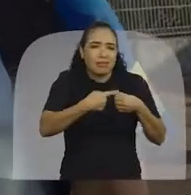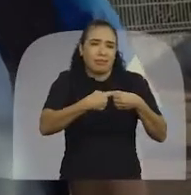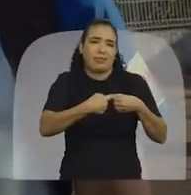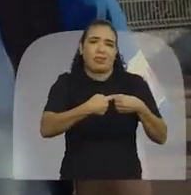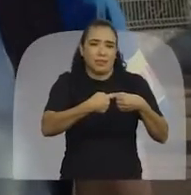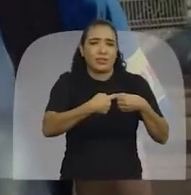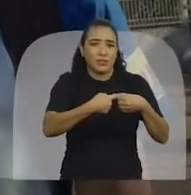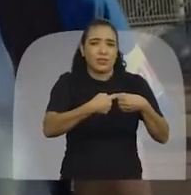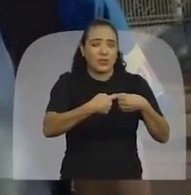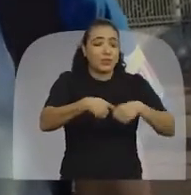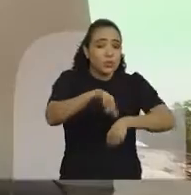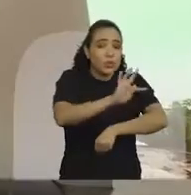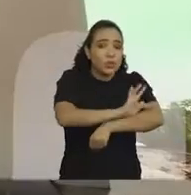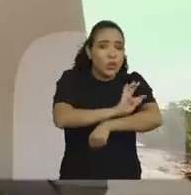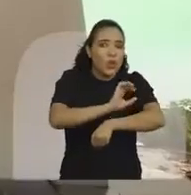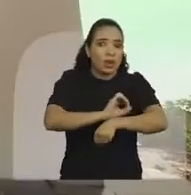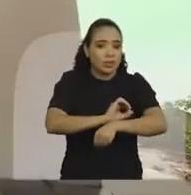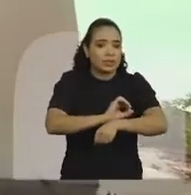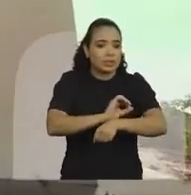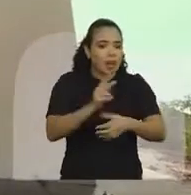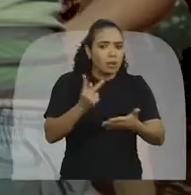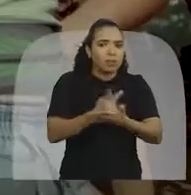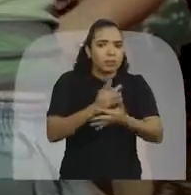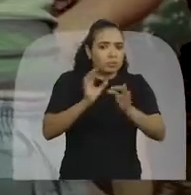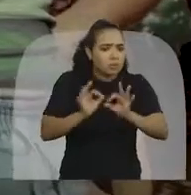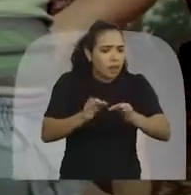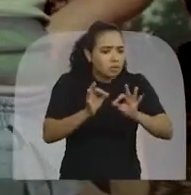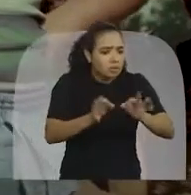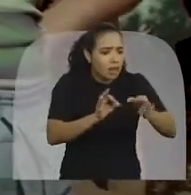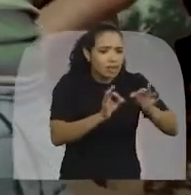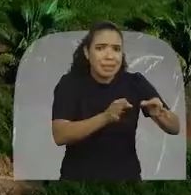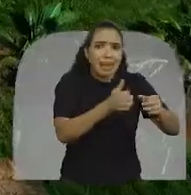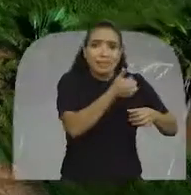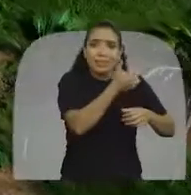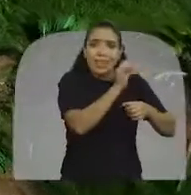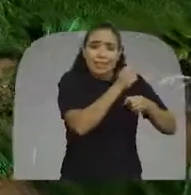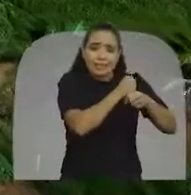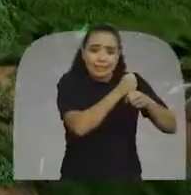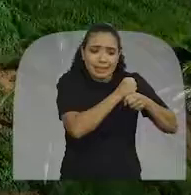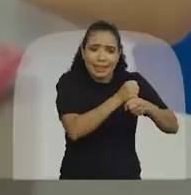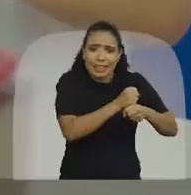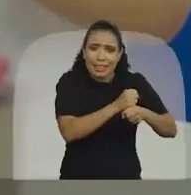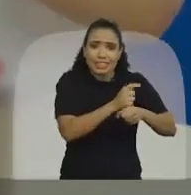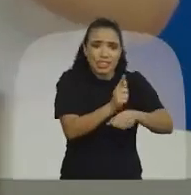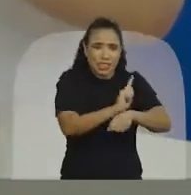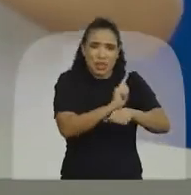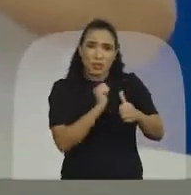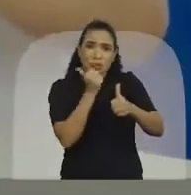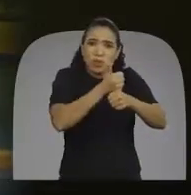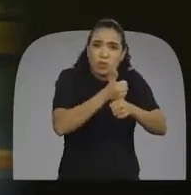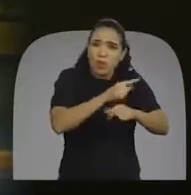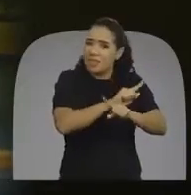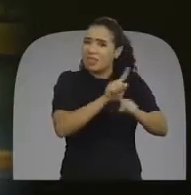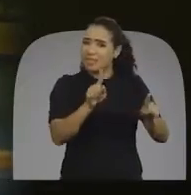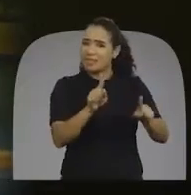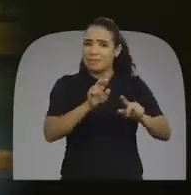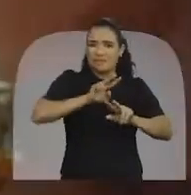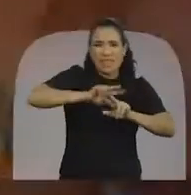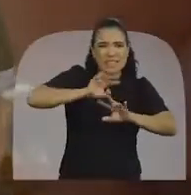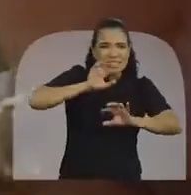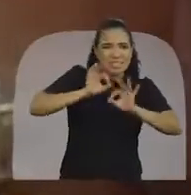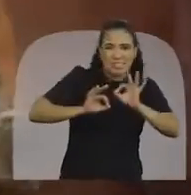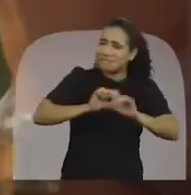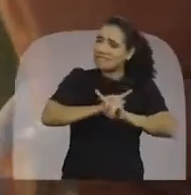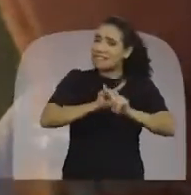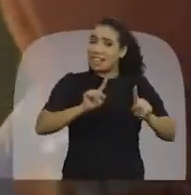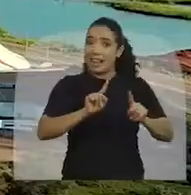lugar do Tocantins, onde essas coisas deram muito certo nos últimos dez anos. Onde não teve gestor colocado pela justiça e onde a vida das